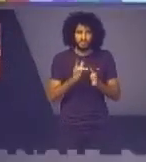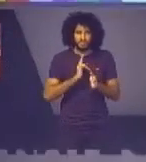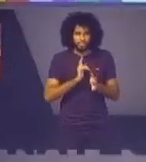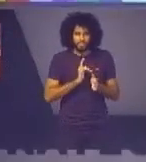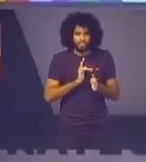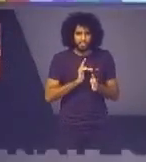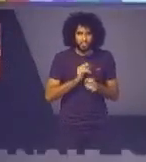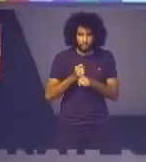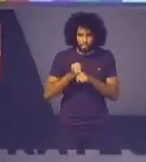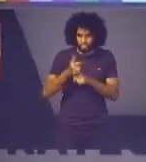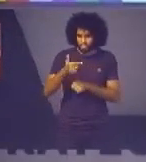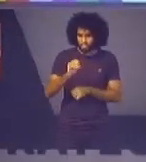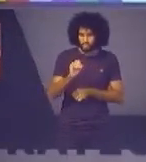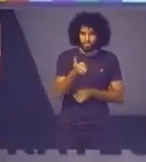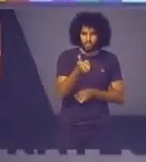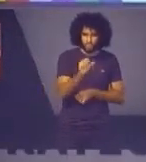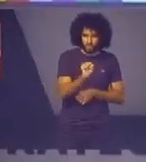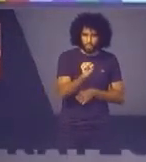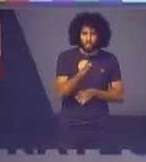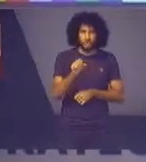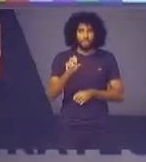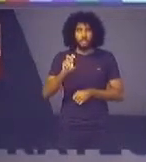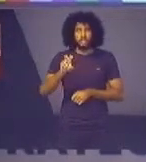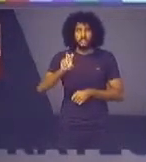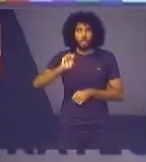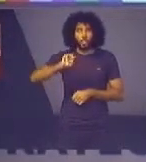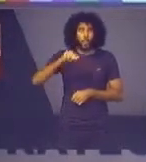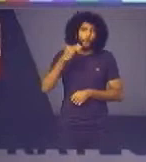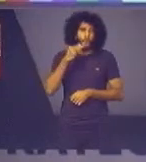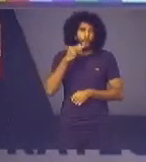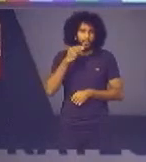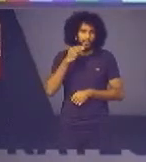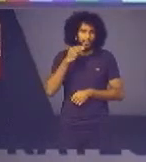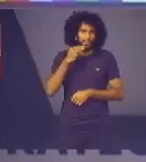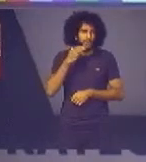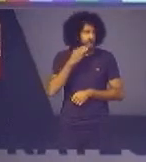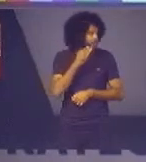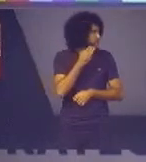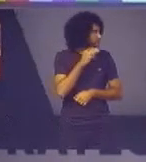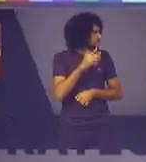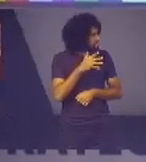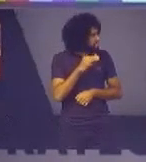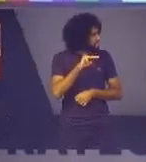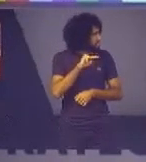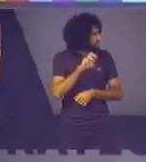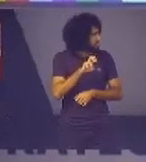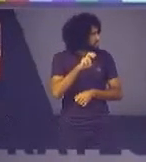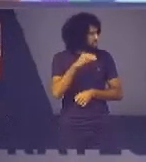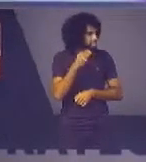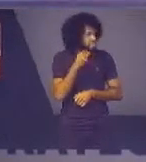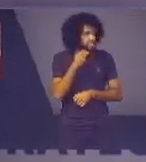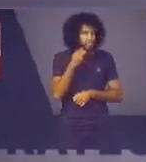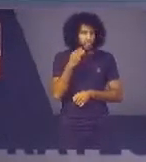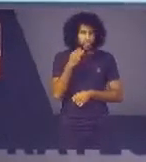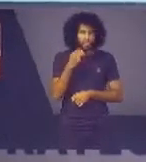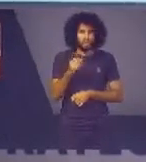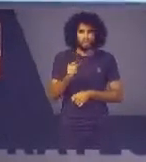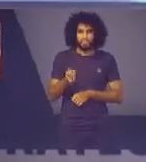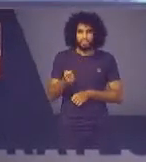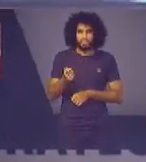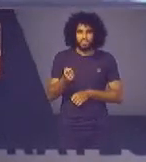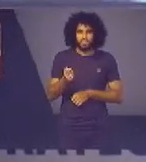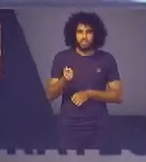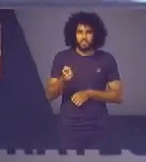em 2018 5 milhões 440 336 e 93 de lucro ou seja